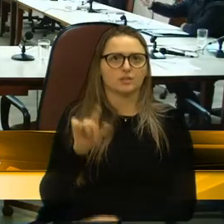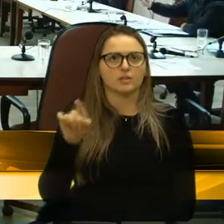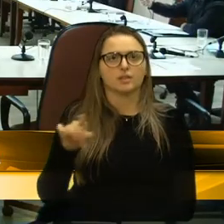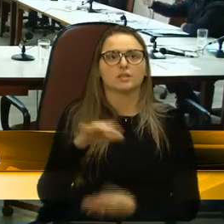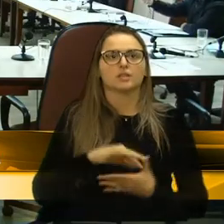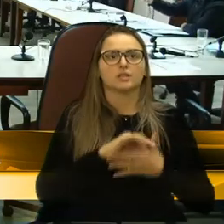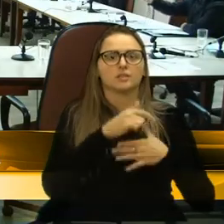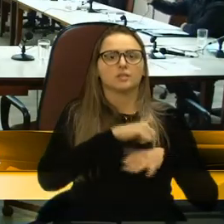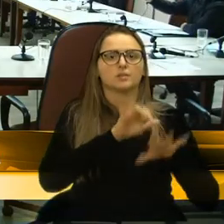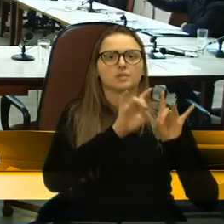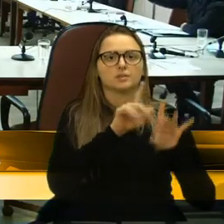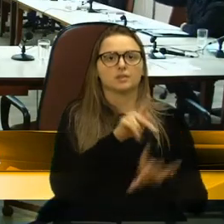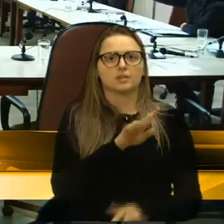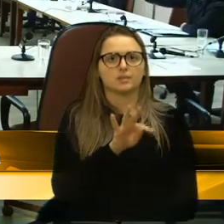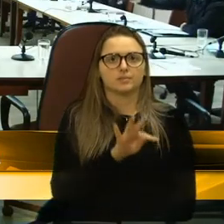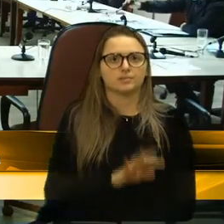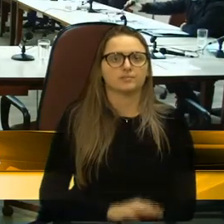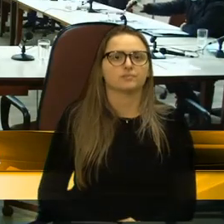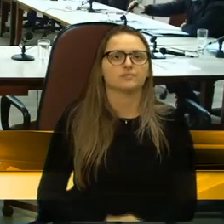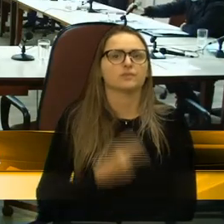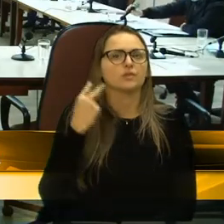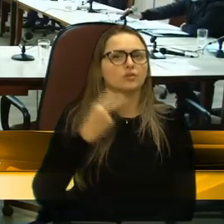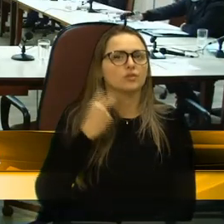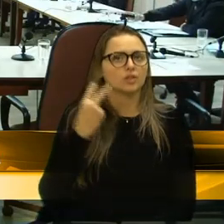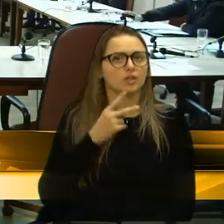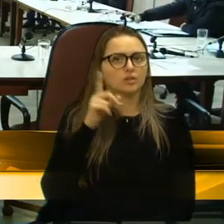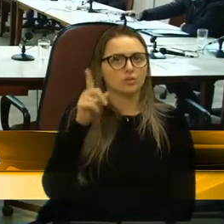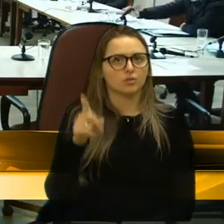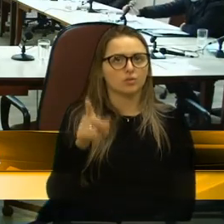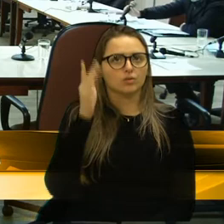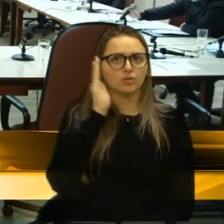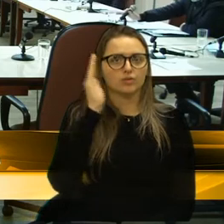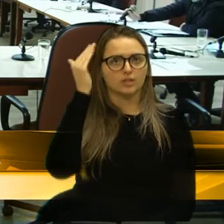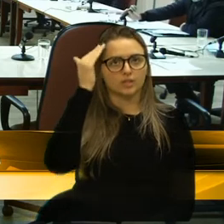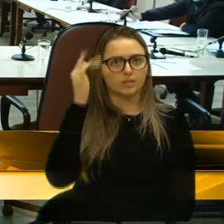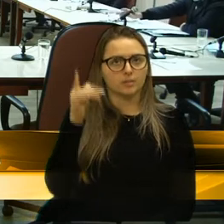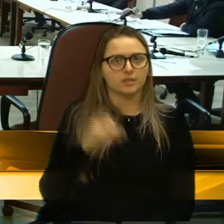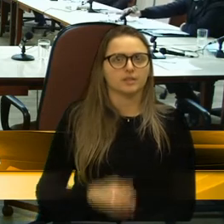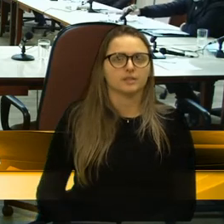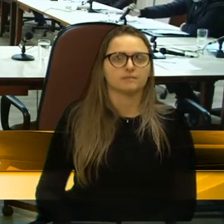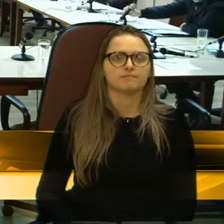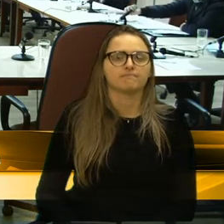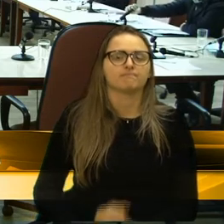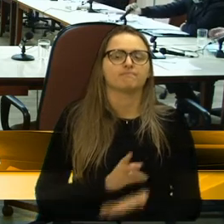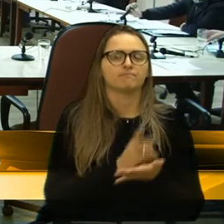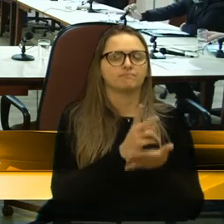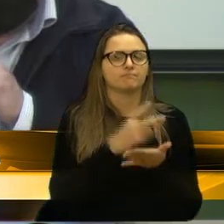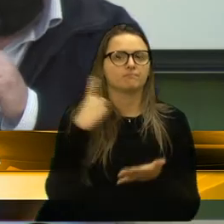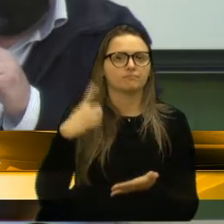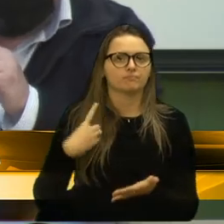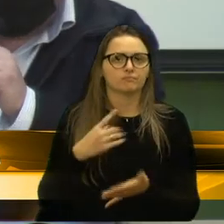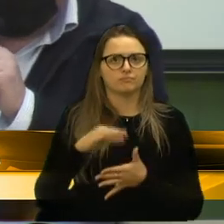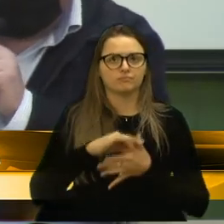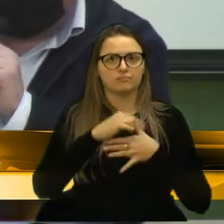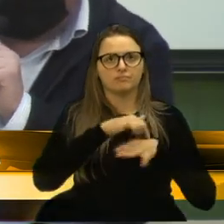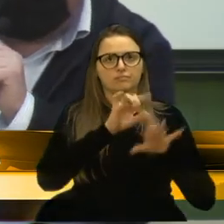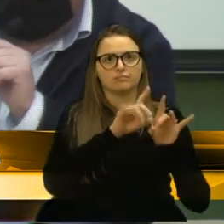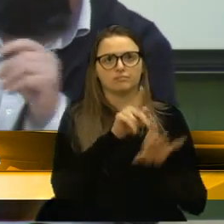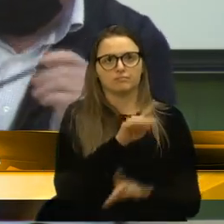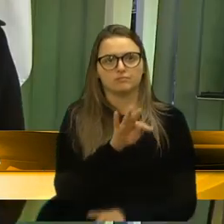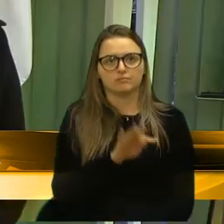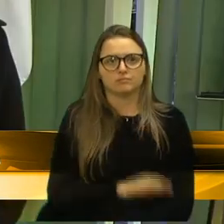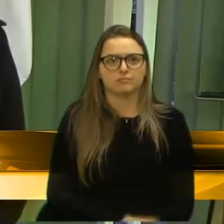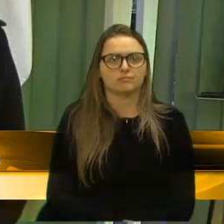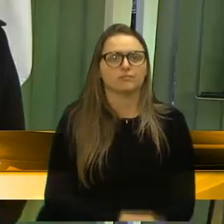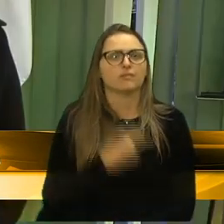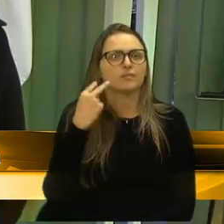declaração de líder a bancada do PT, vereador Filipe. Segue a vereadora Denise em declaração de líder a bancada do PT.